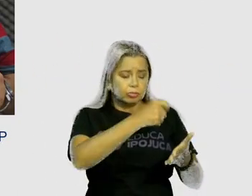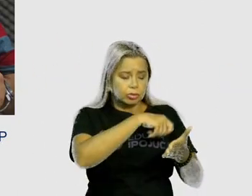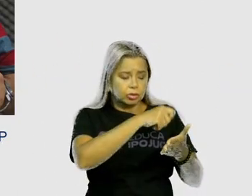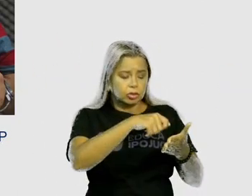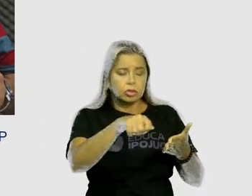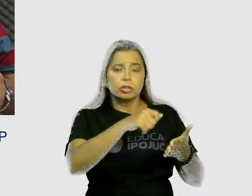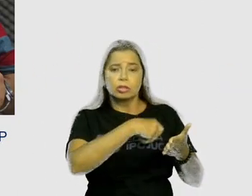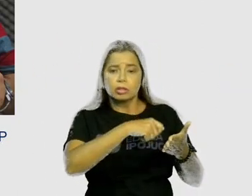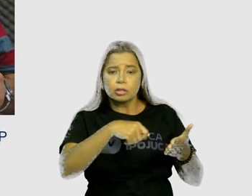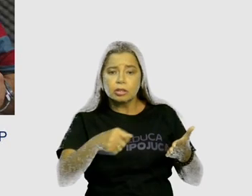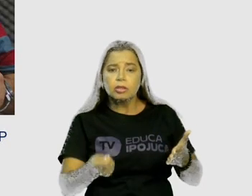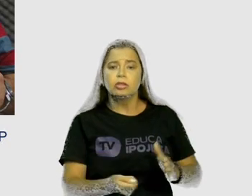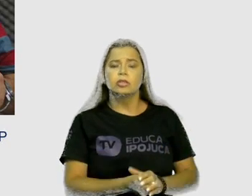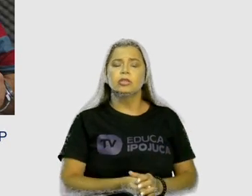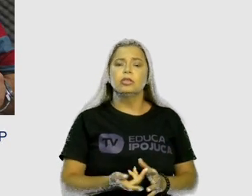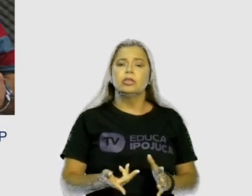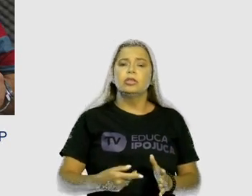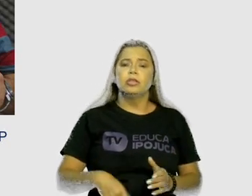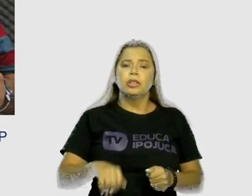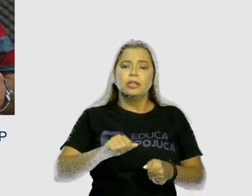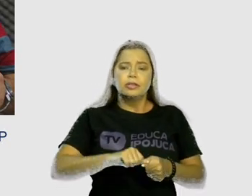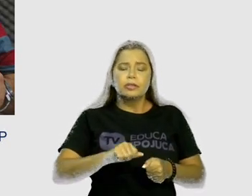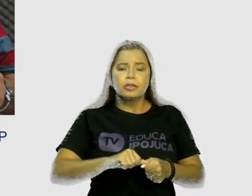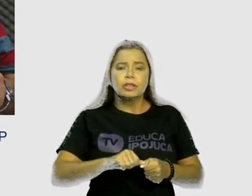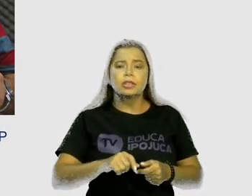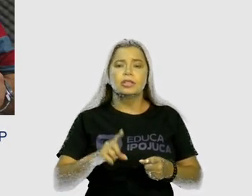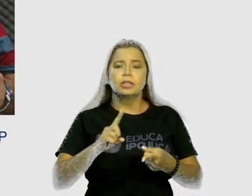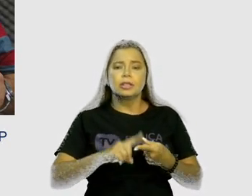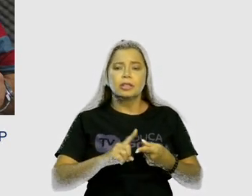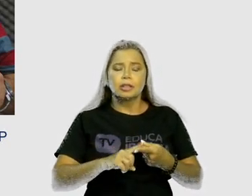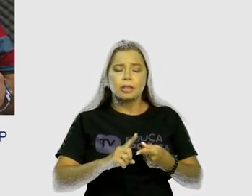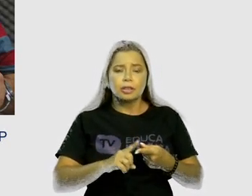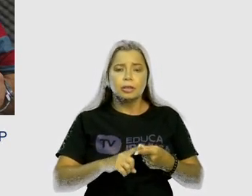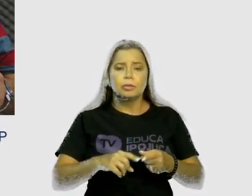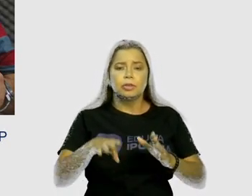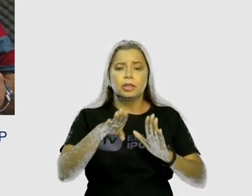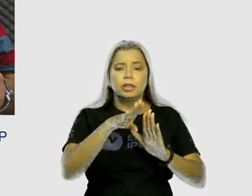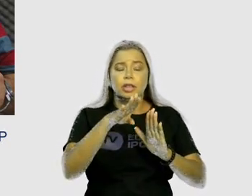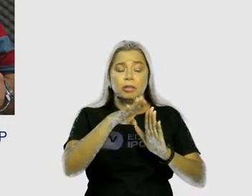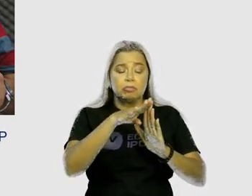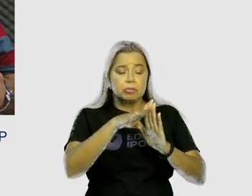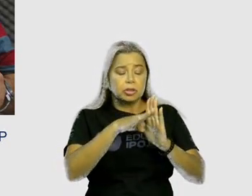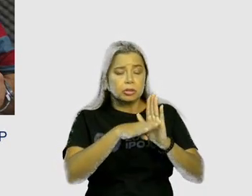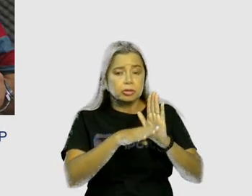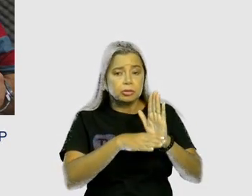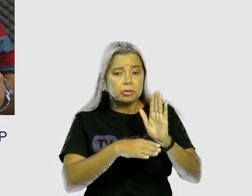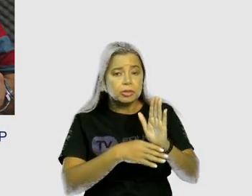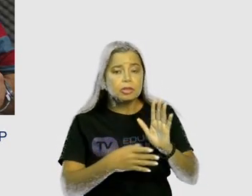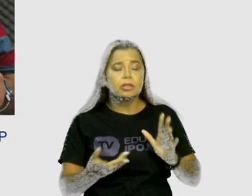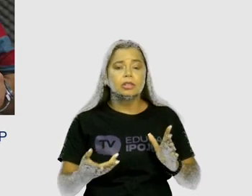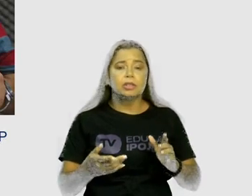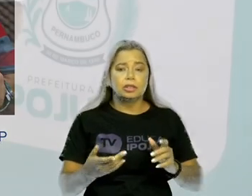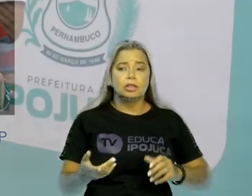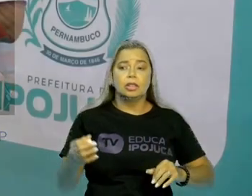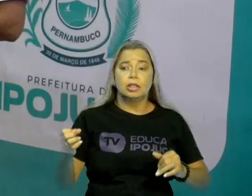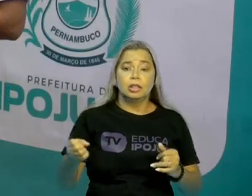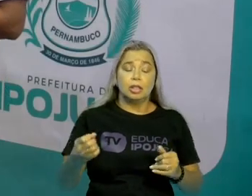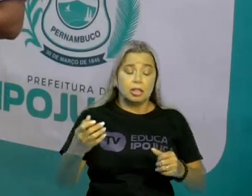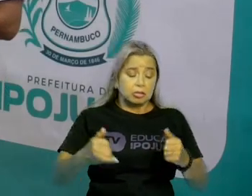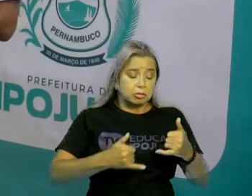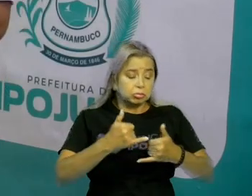como produtor também de alguns bonecos aqui dos carnavais do Ipojuca. Então, essas figuras aqui, como